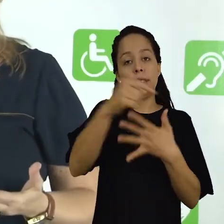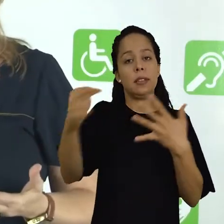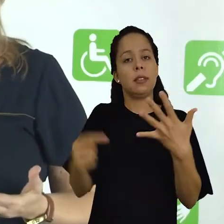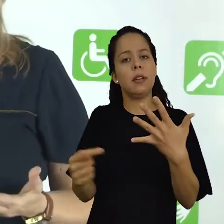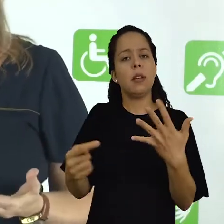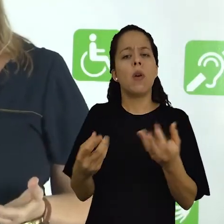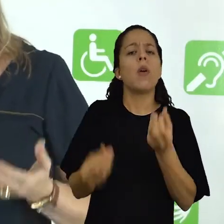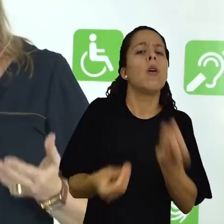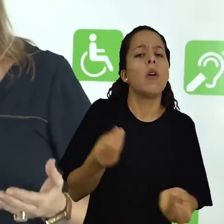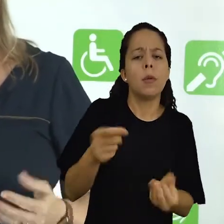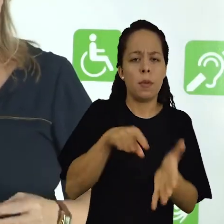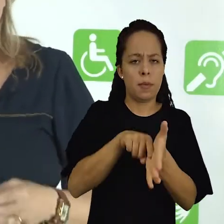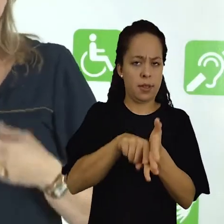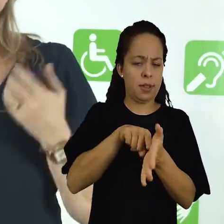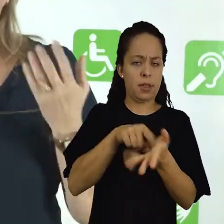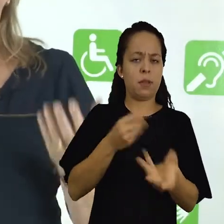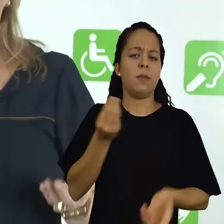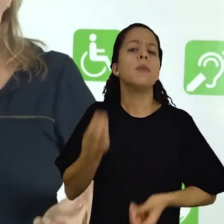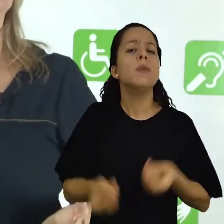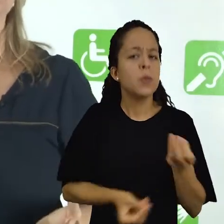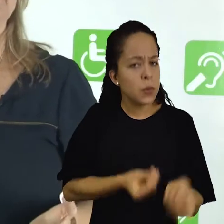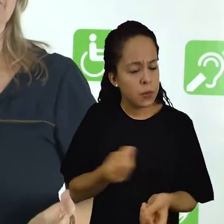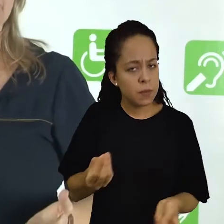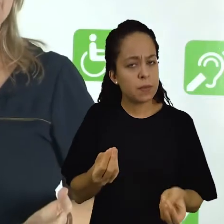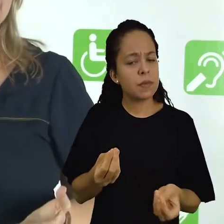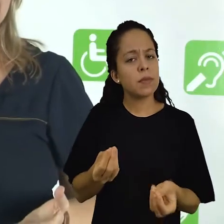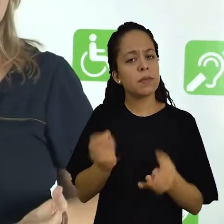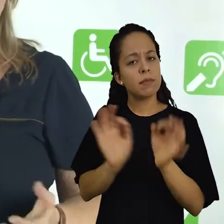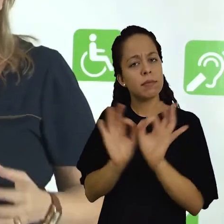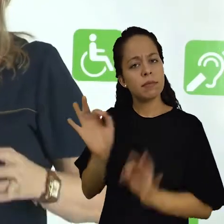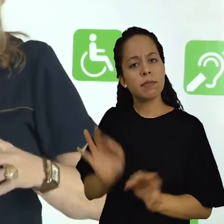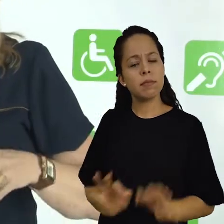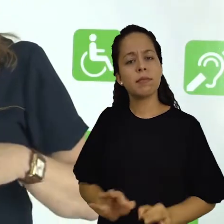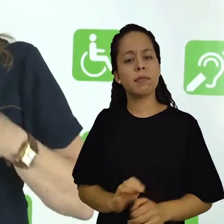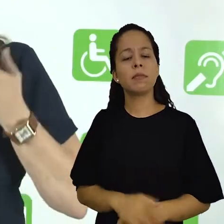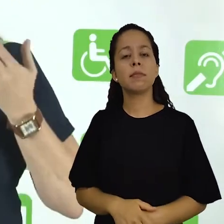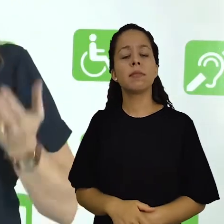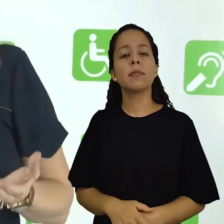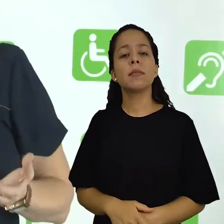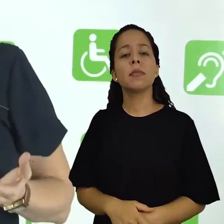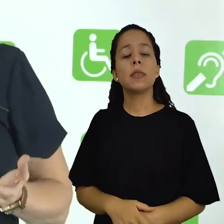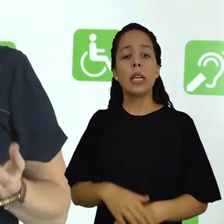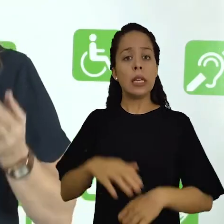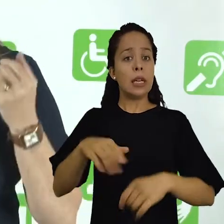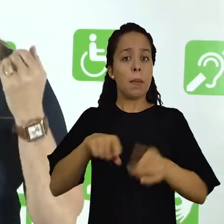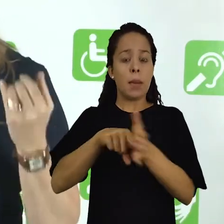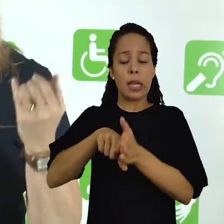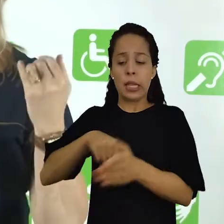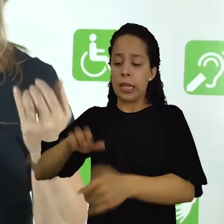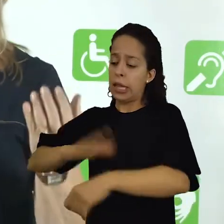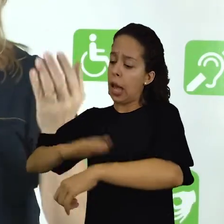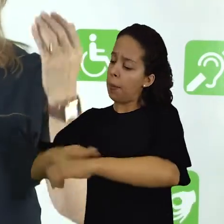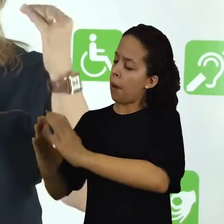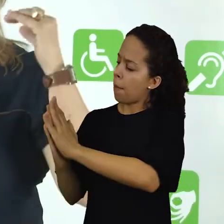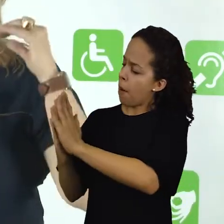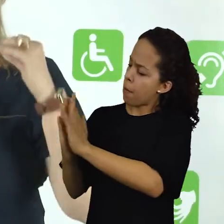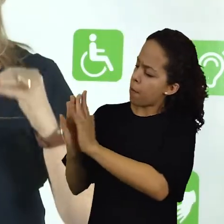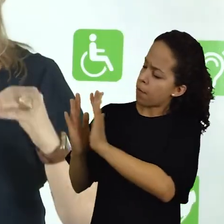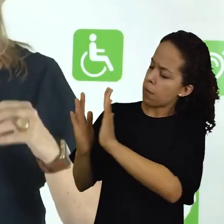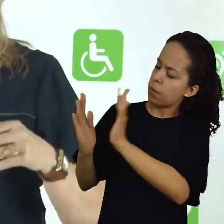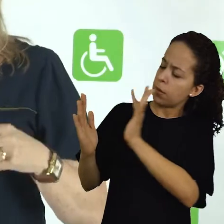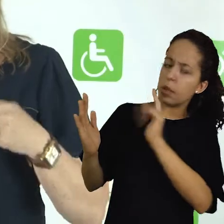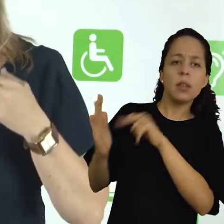pesquisa? E também, como vai ser feita essa pesquisa? Como ela será elaborada? Quanto tempo,